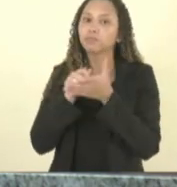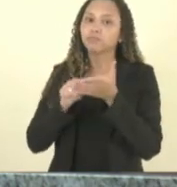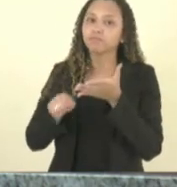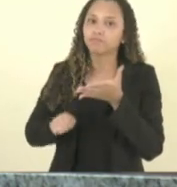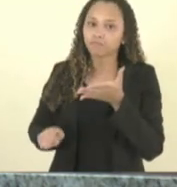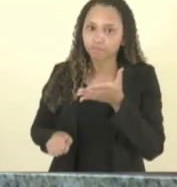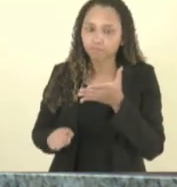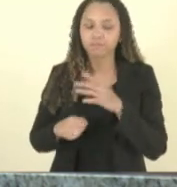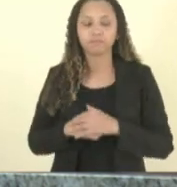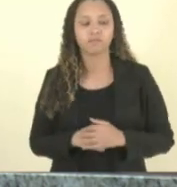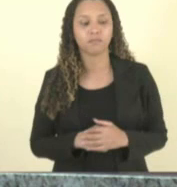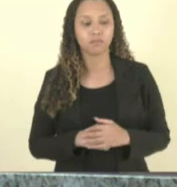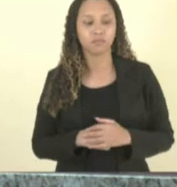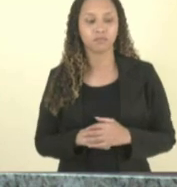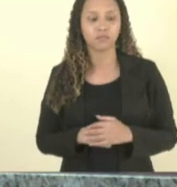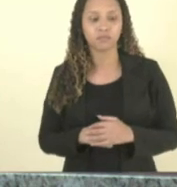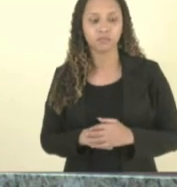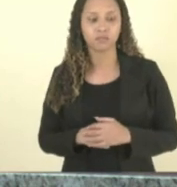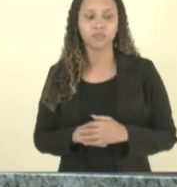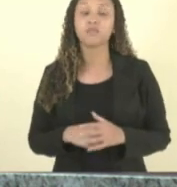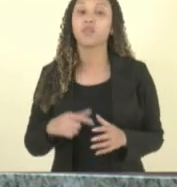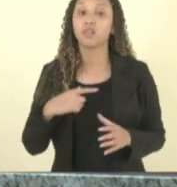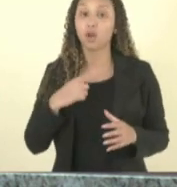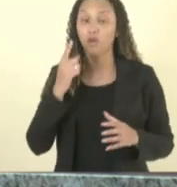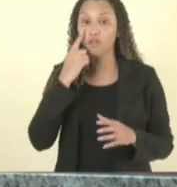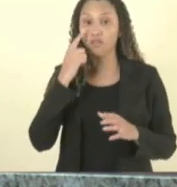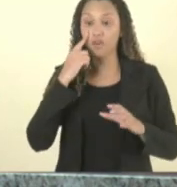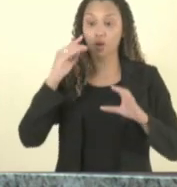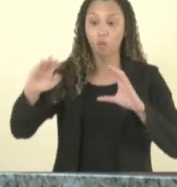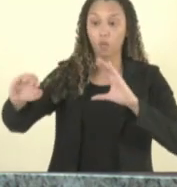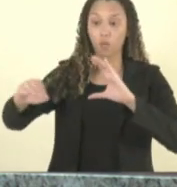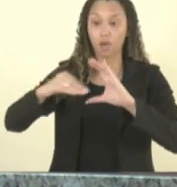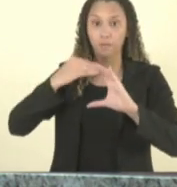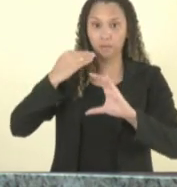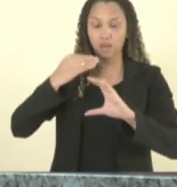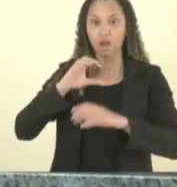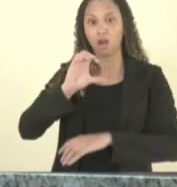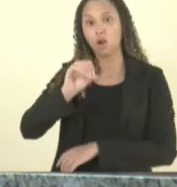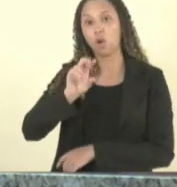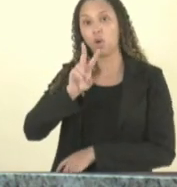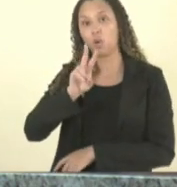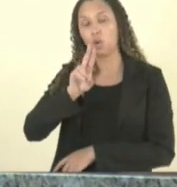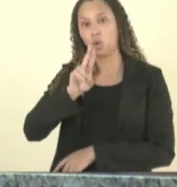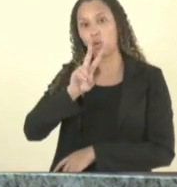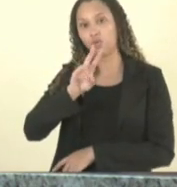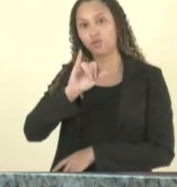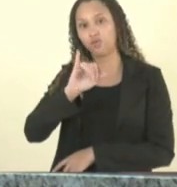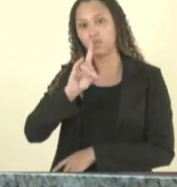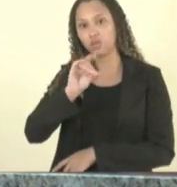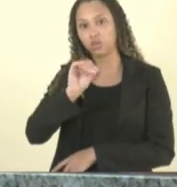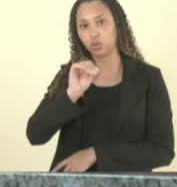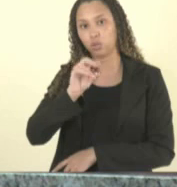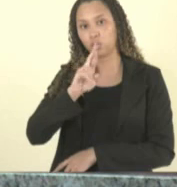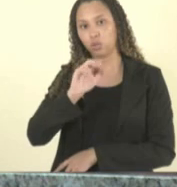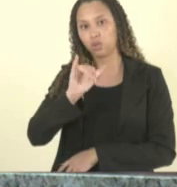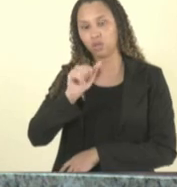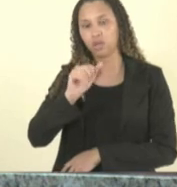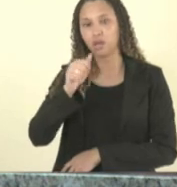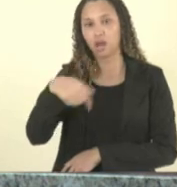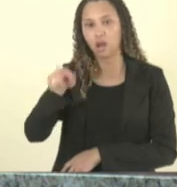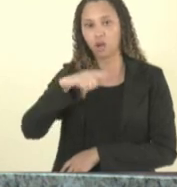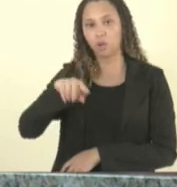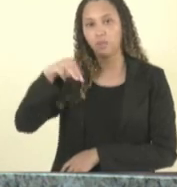o nosso e-mail e-mail é ouvidoria arroba mpes